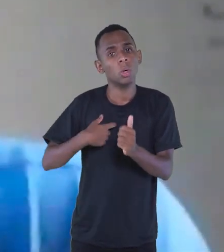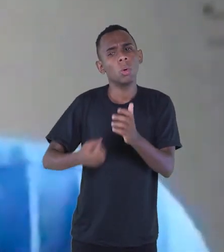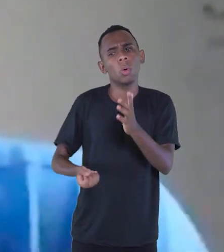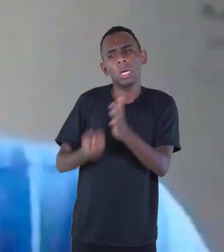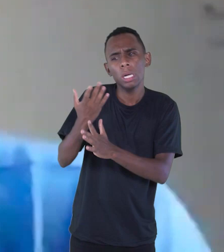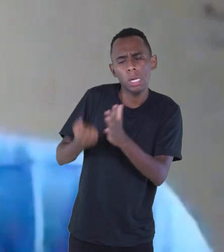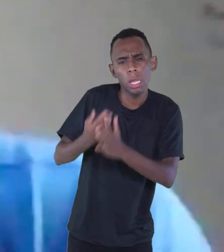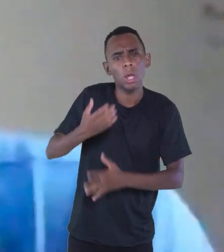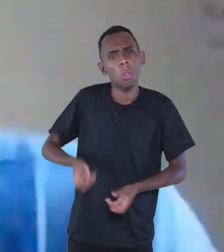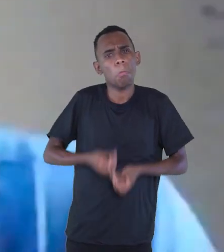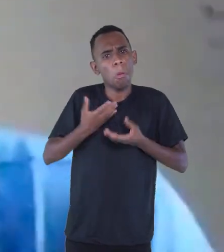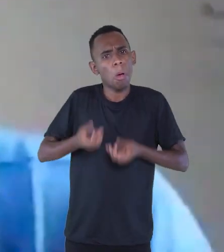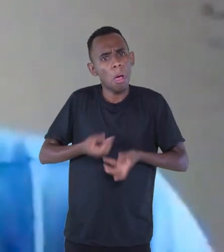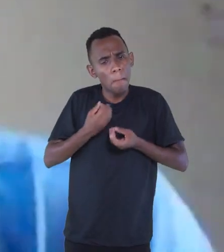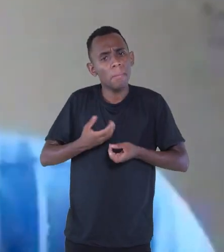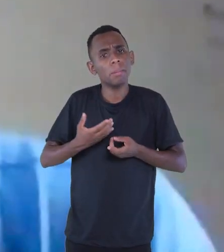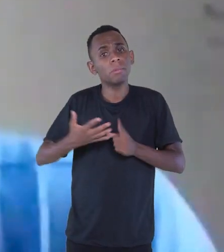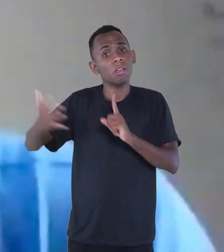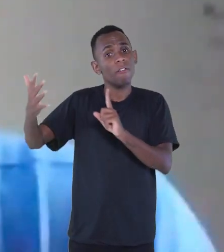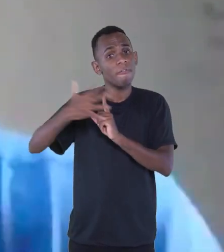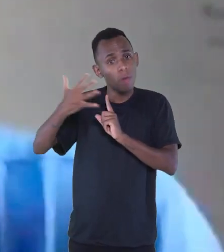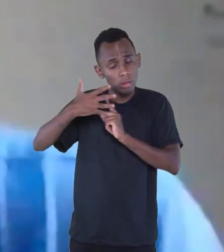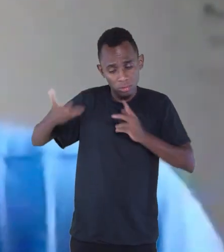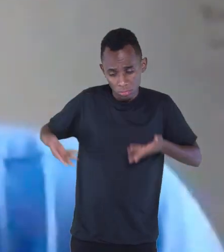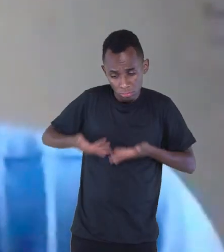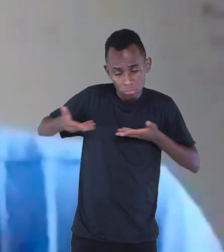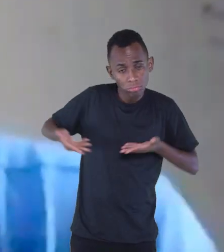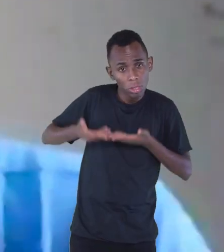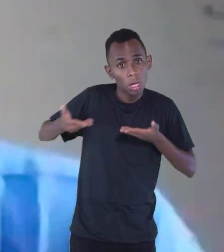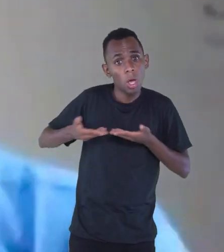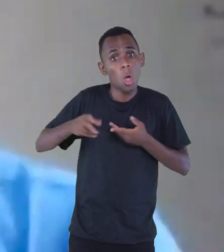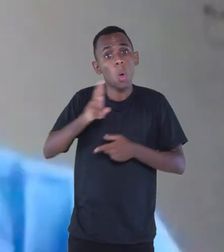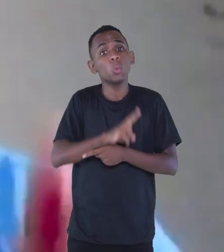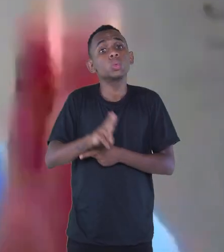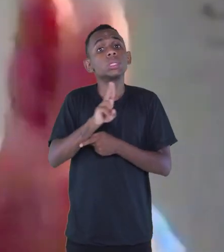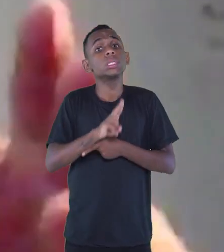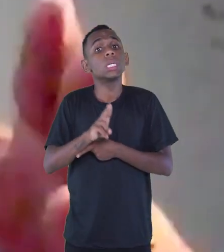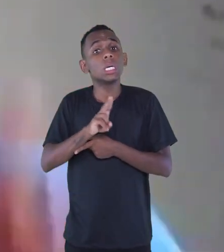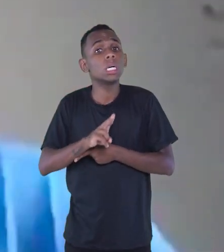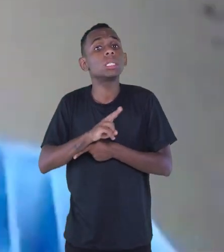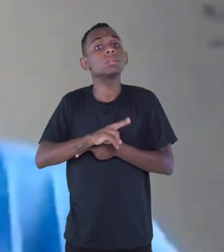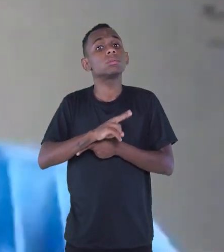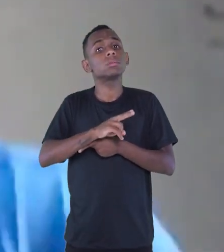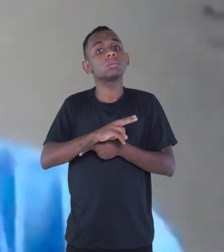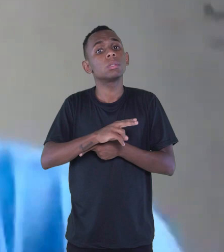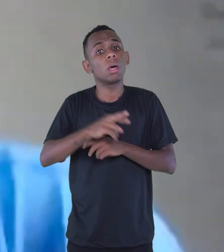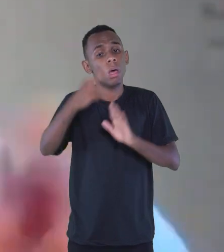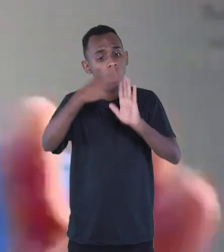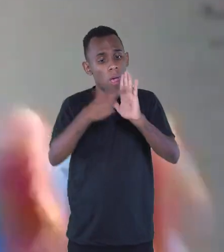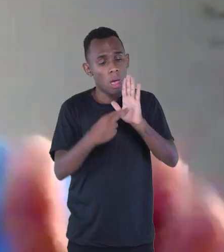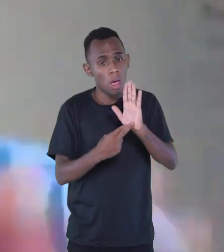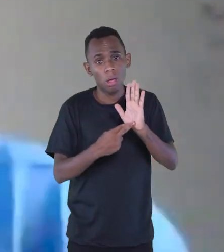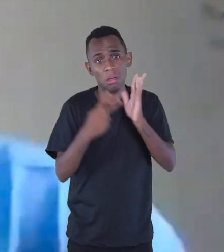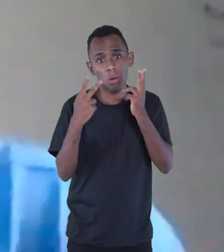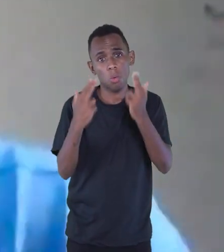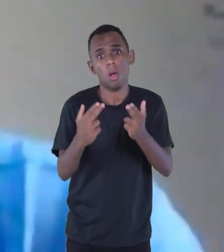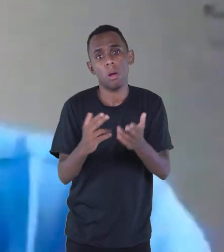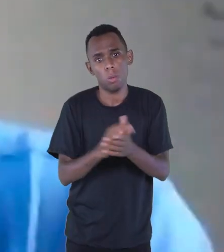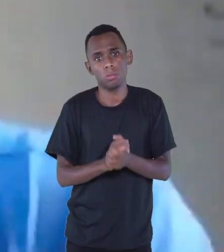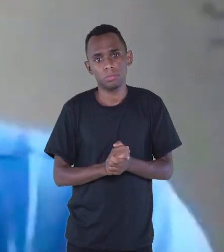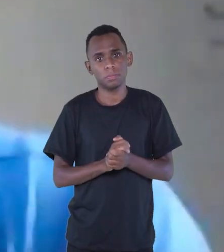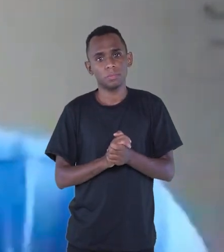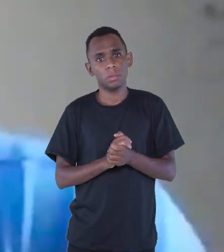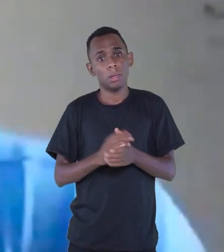poema inspirados usando os mesmos critérios rigorosos que a